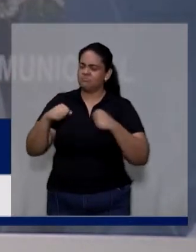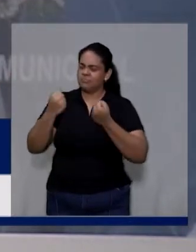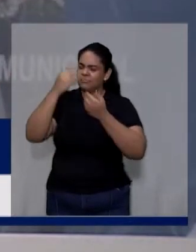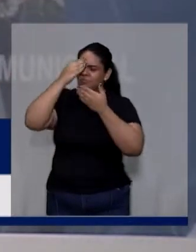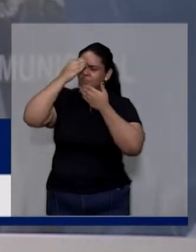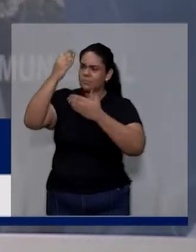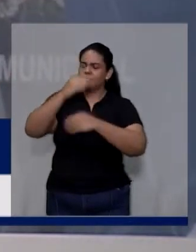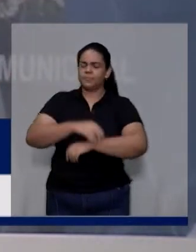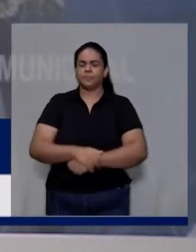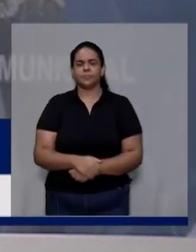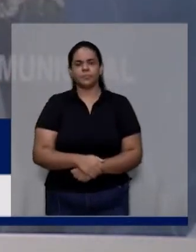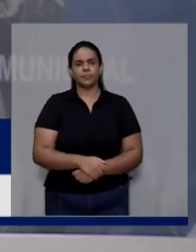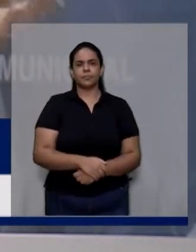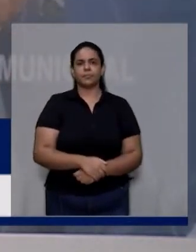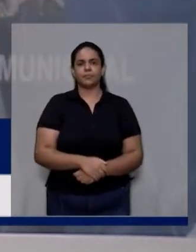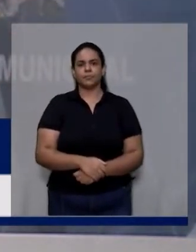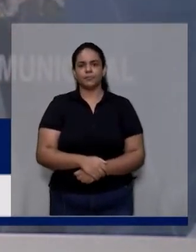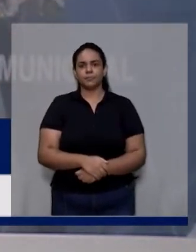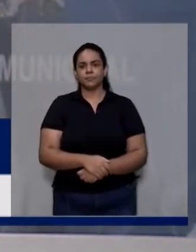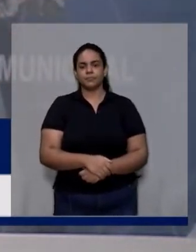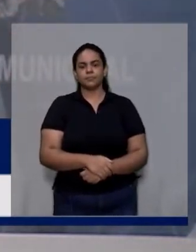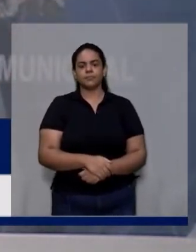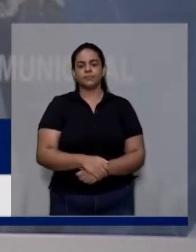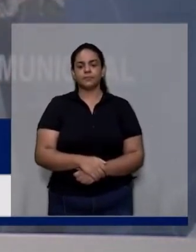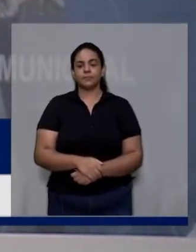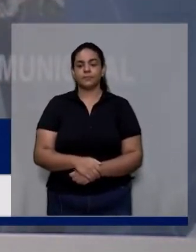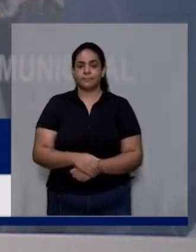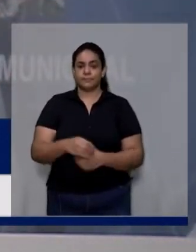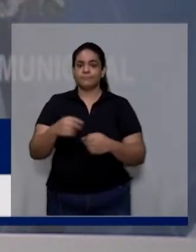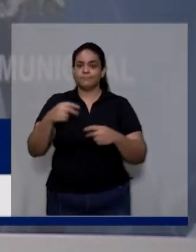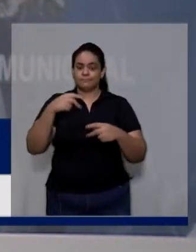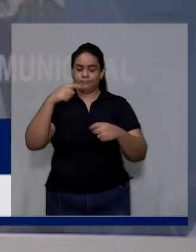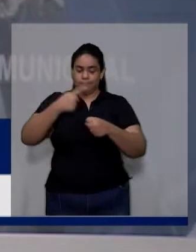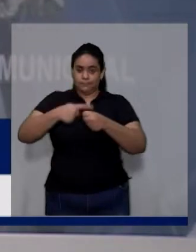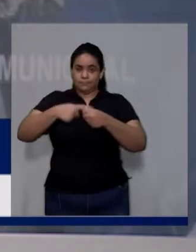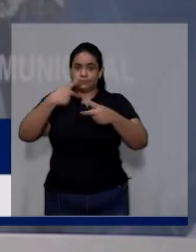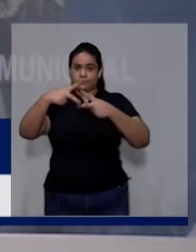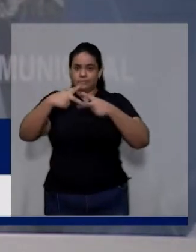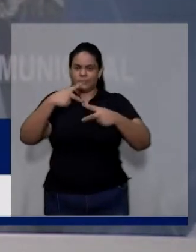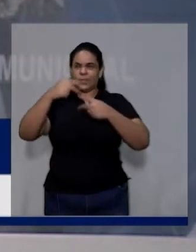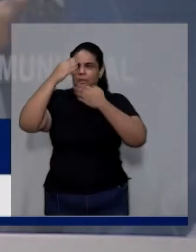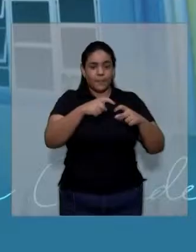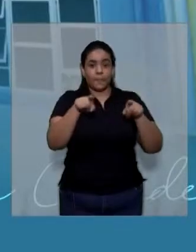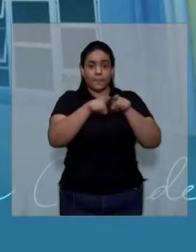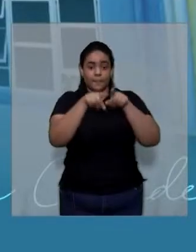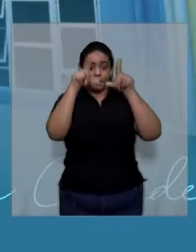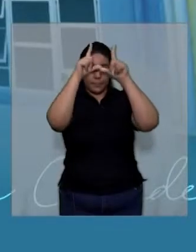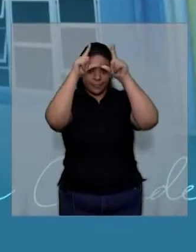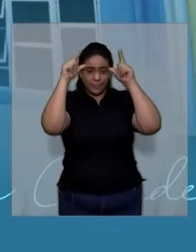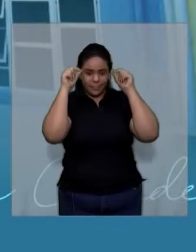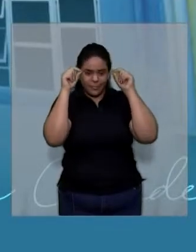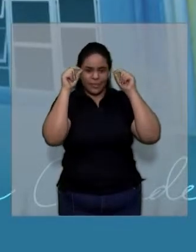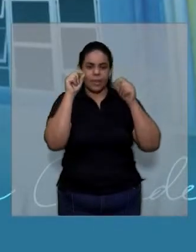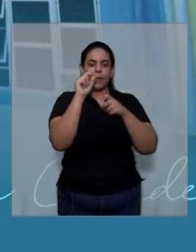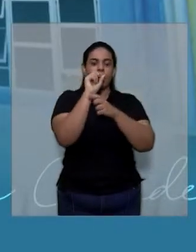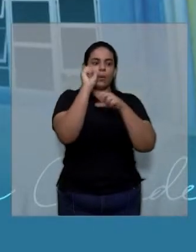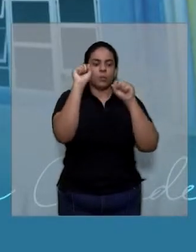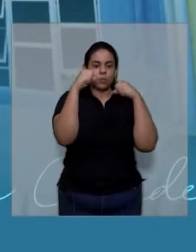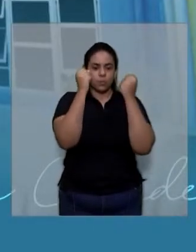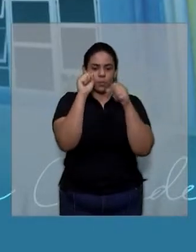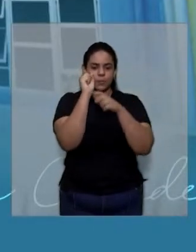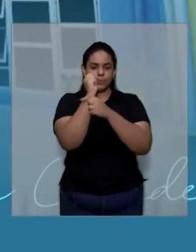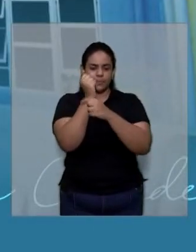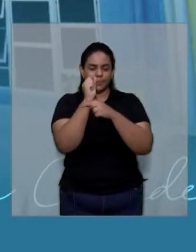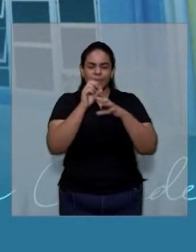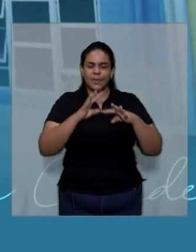Municipal e que agradecer em nome da cidade que a saúde de São José só tem a ganhar. Esse carinho no cuidado e